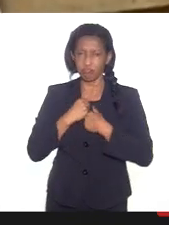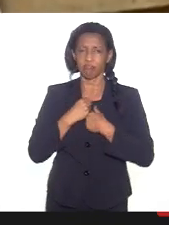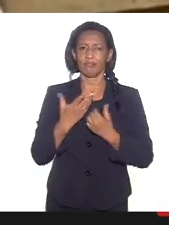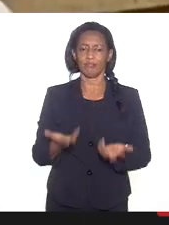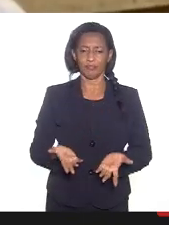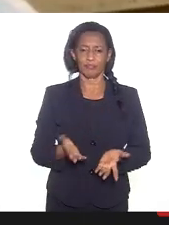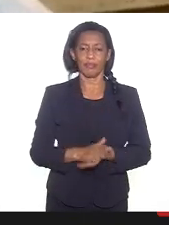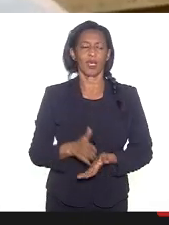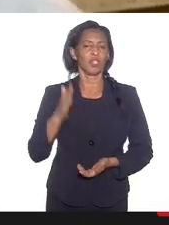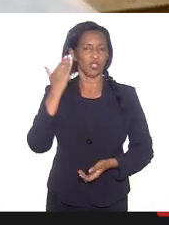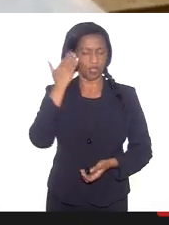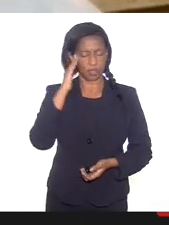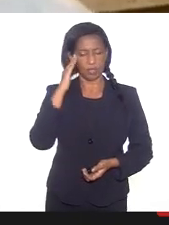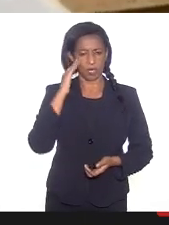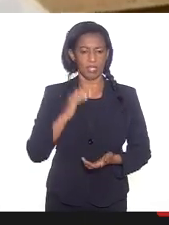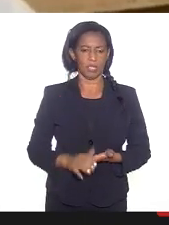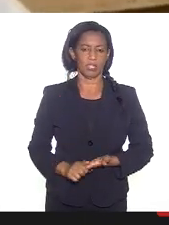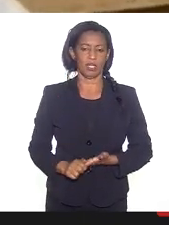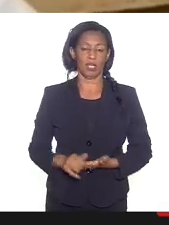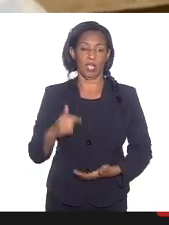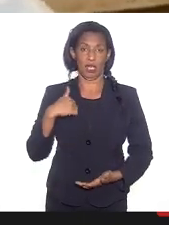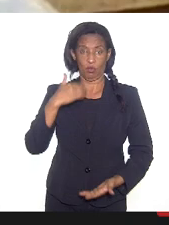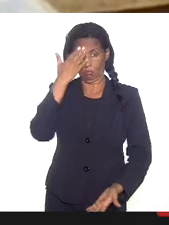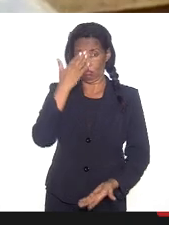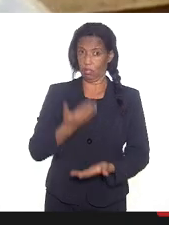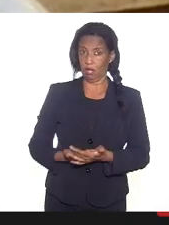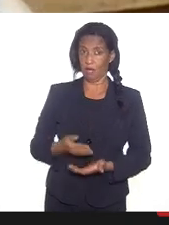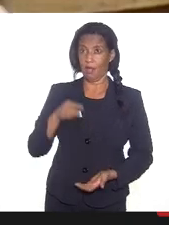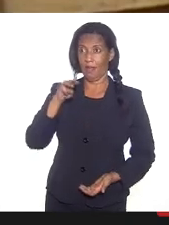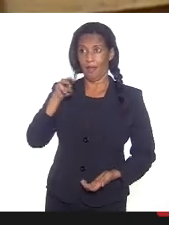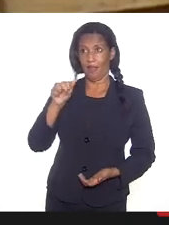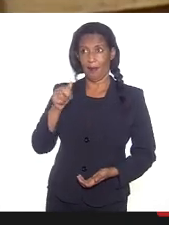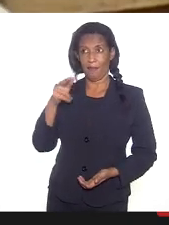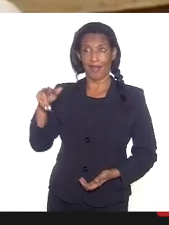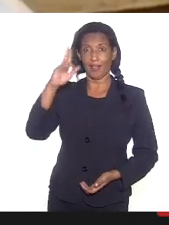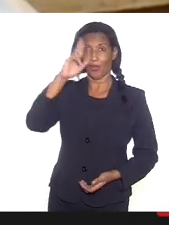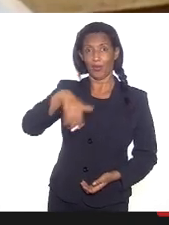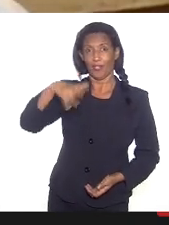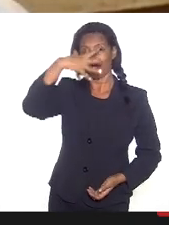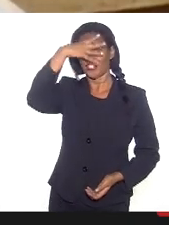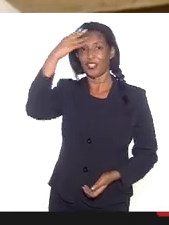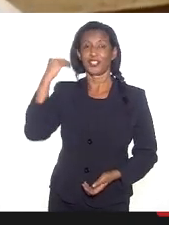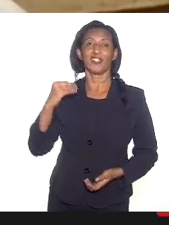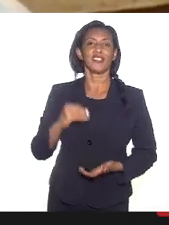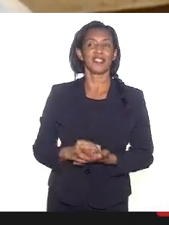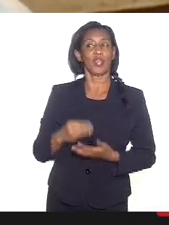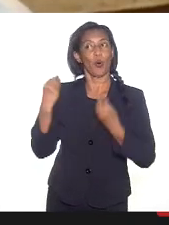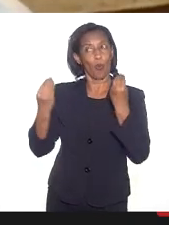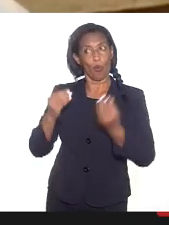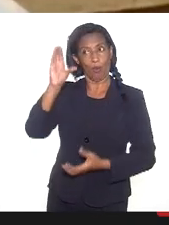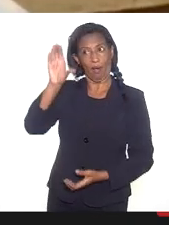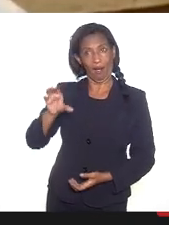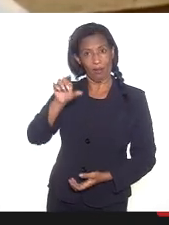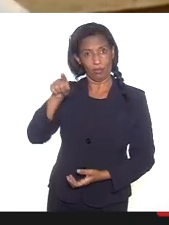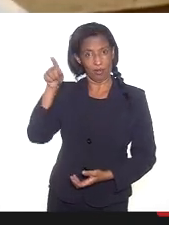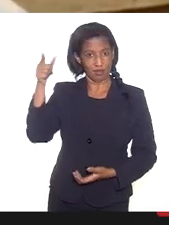é evidente, eu creio que a mágoa jamais esquecerá como católica que é,